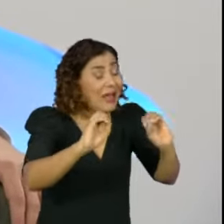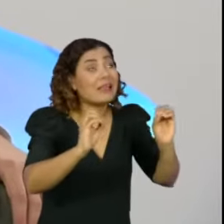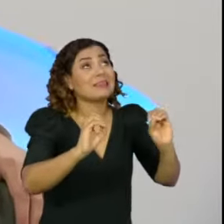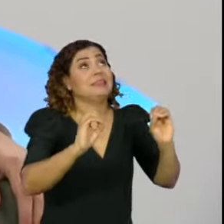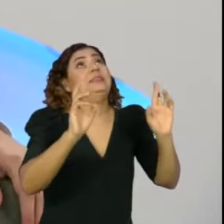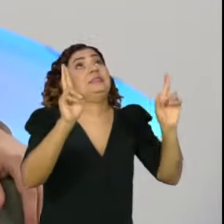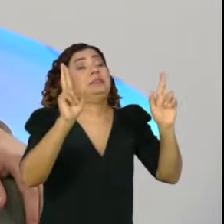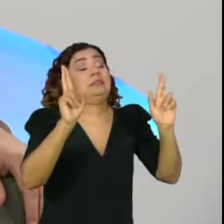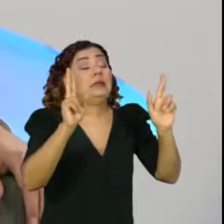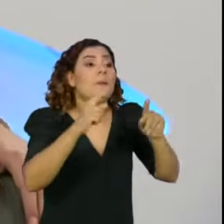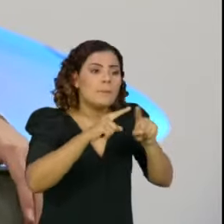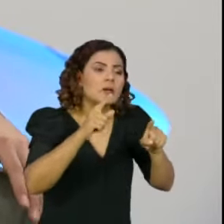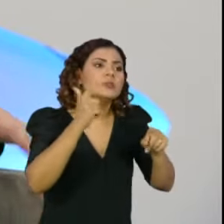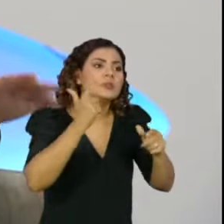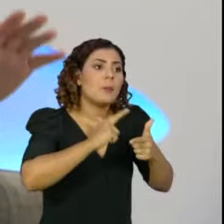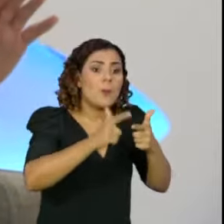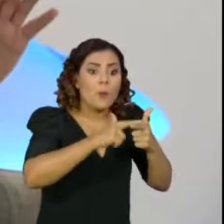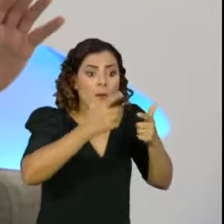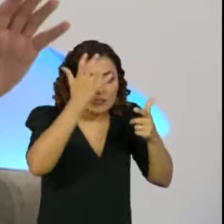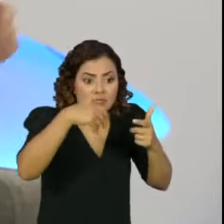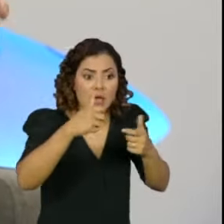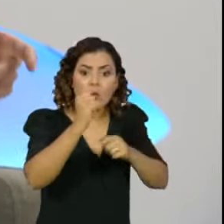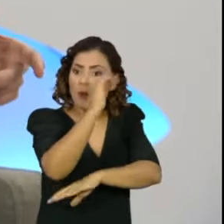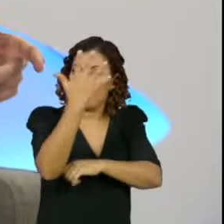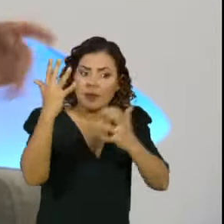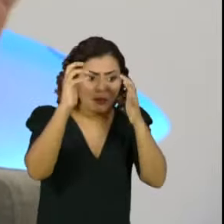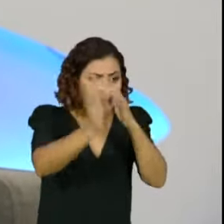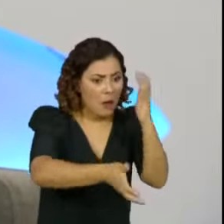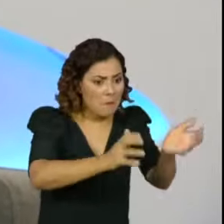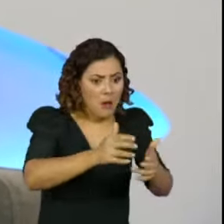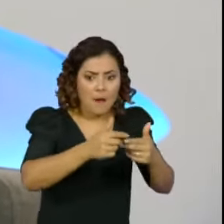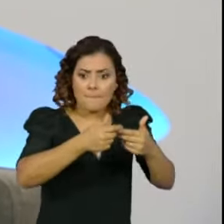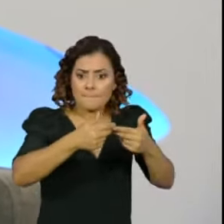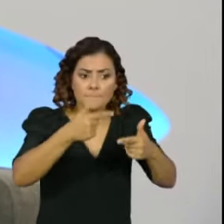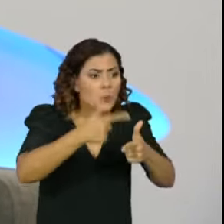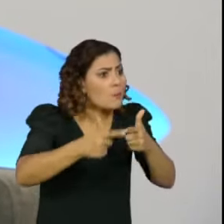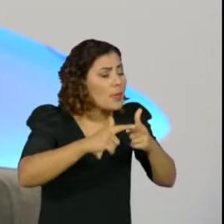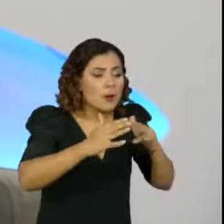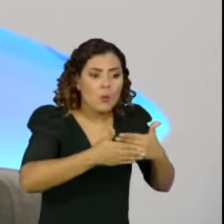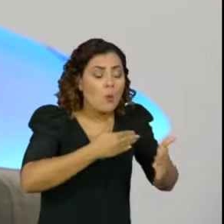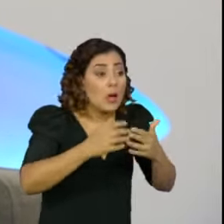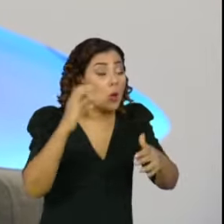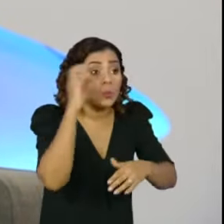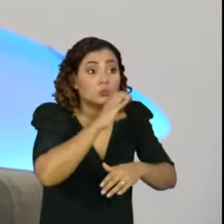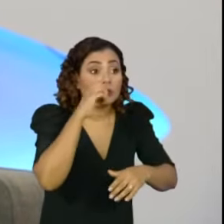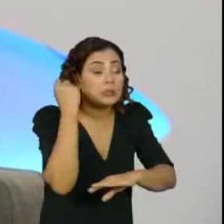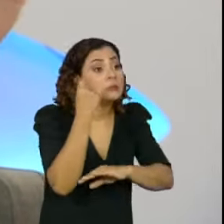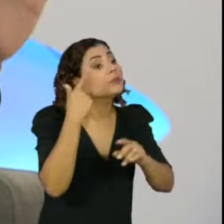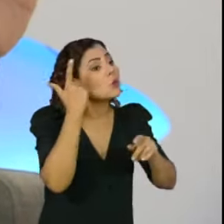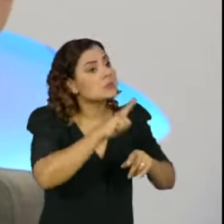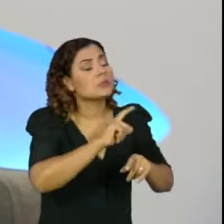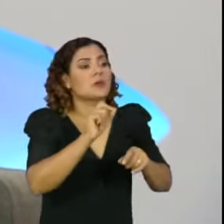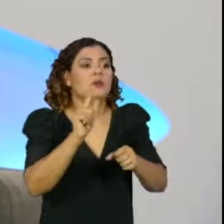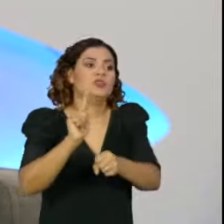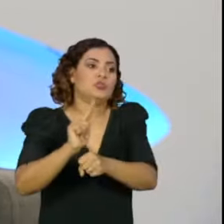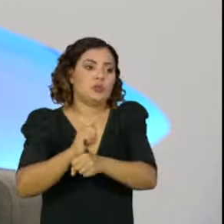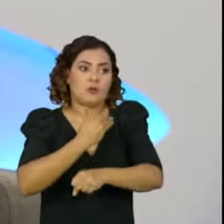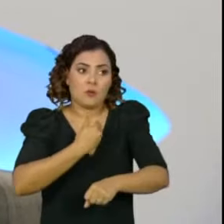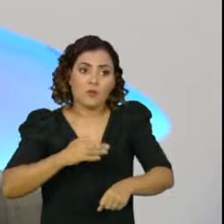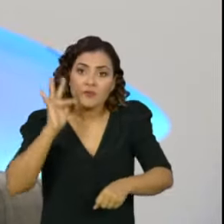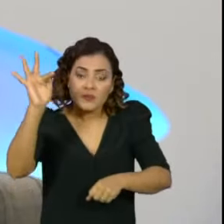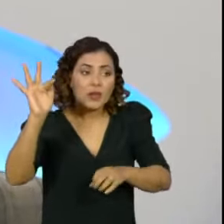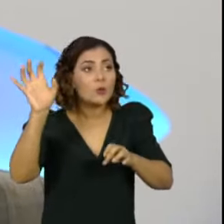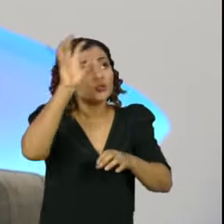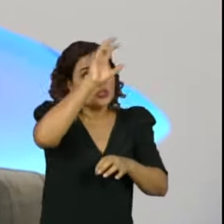calamidade pública ambiental, que nós tenhamos instrumentos para permitir que os gestores públicos, tanto a União quanto os